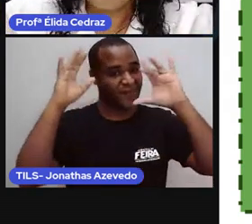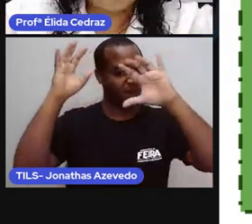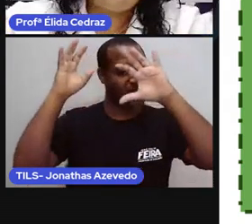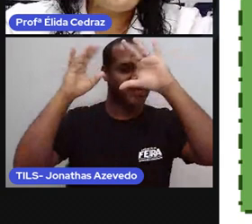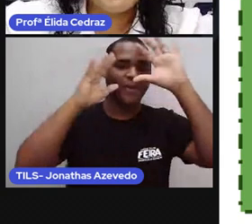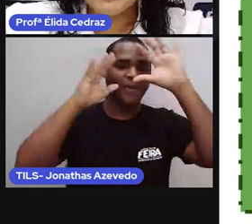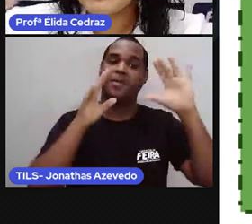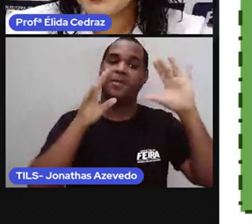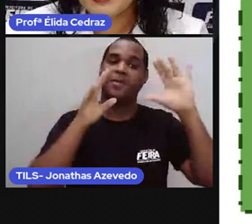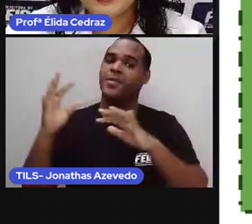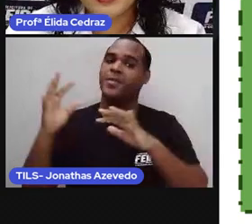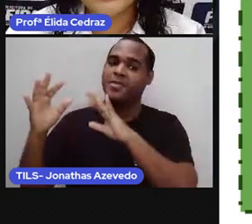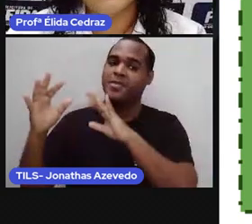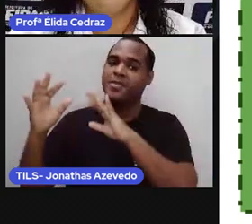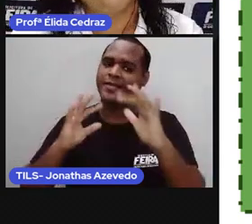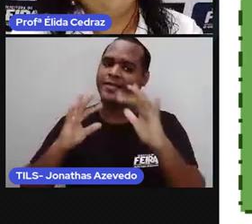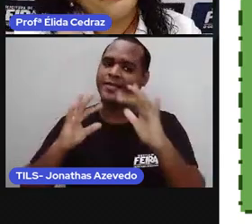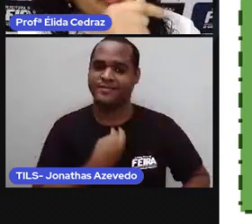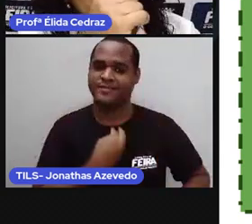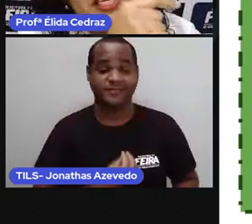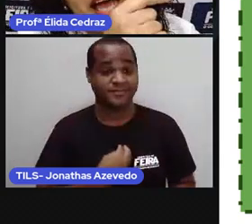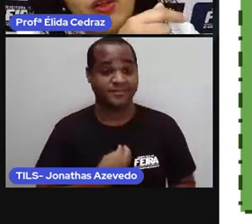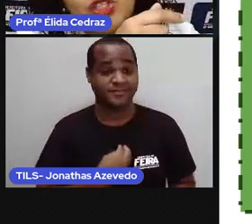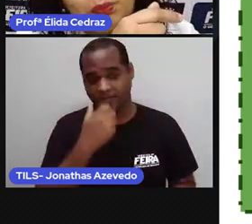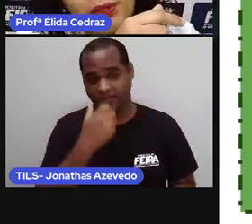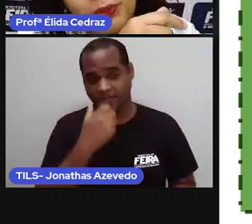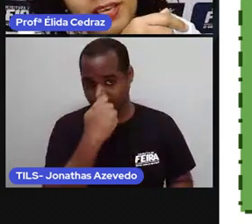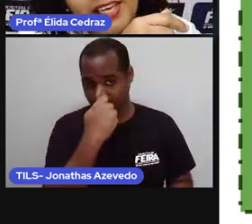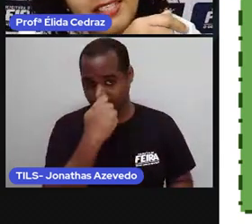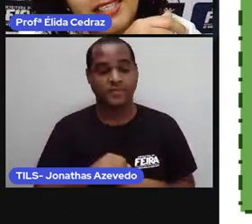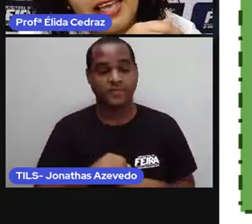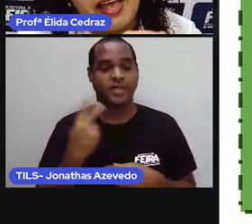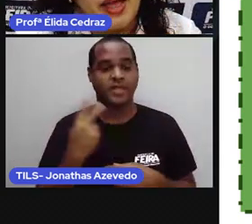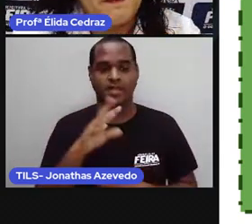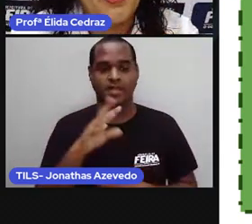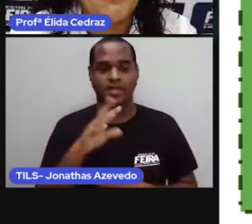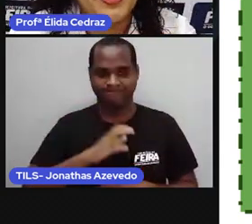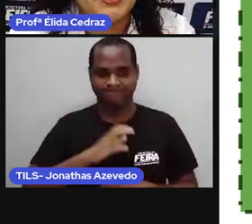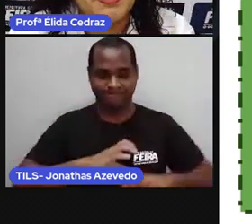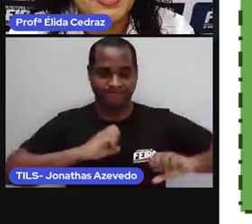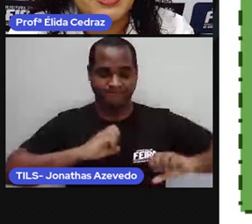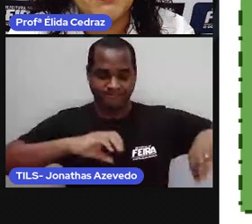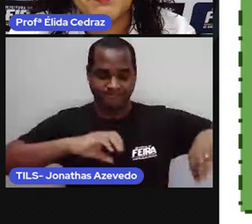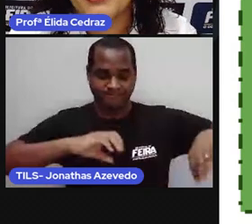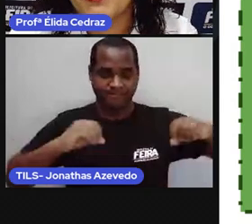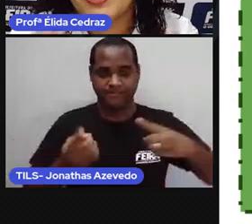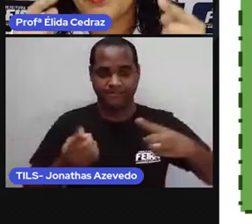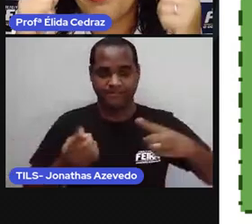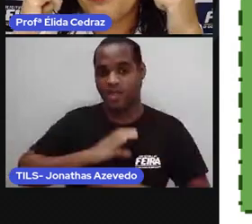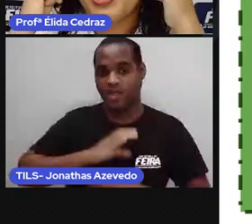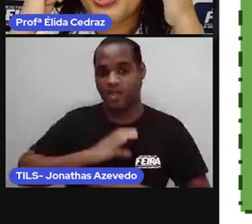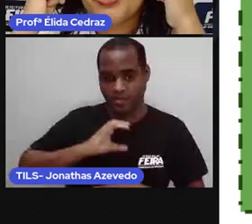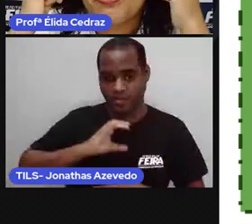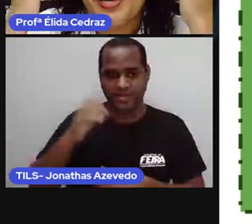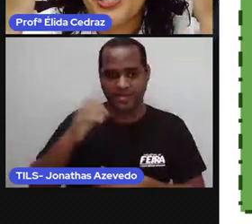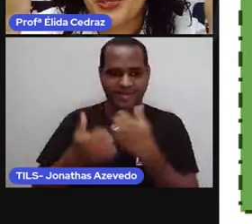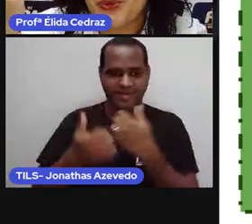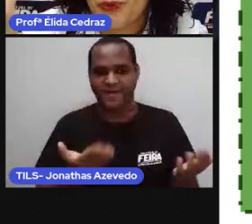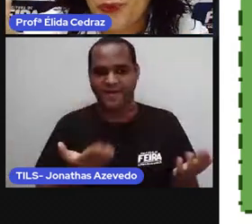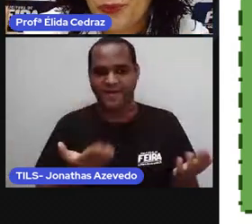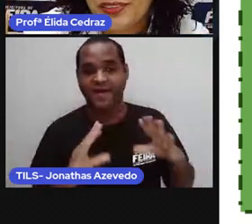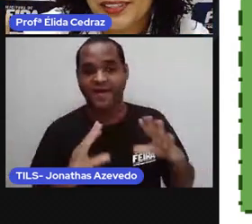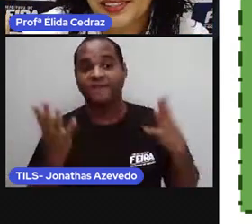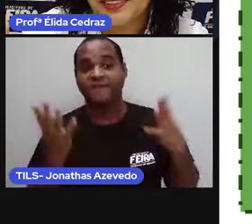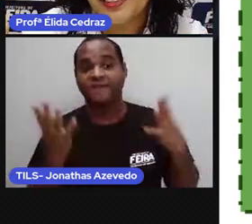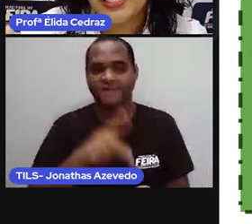assim, bem acelerada. Por isso que na aula de português, a PRO fez bem assim, vamos fazer uma festa de faz